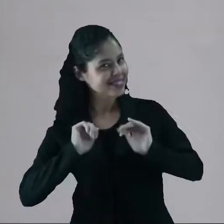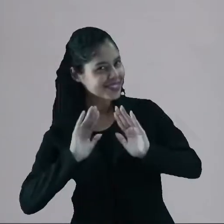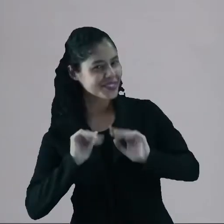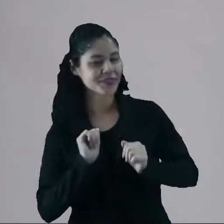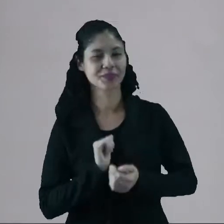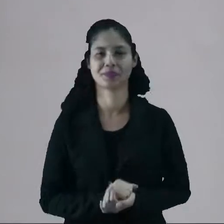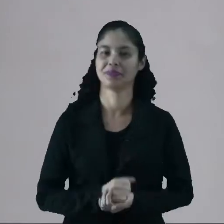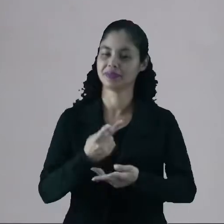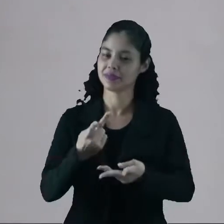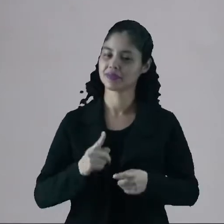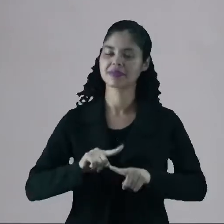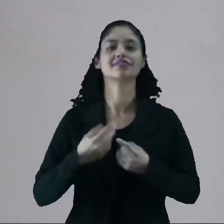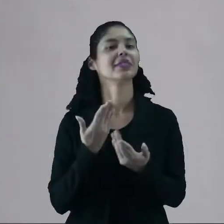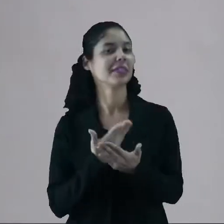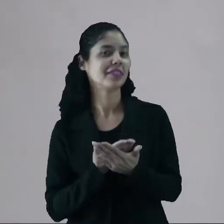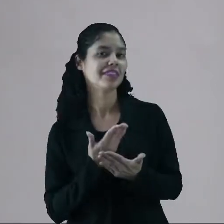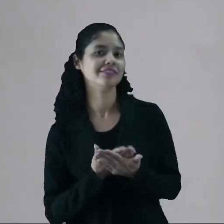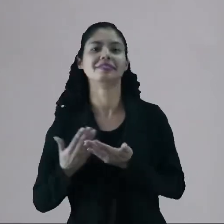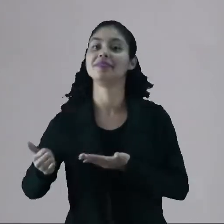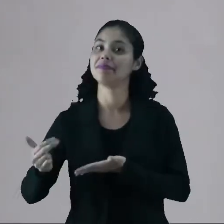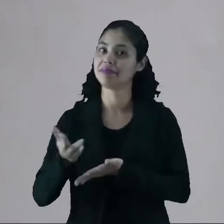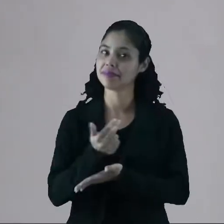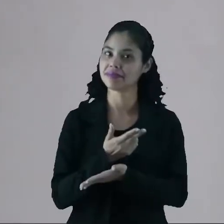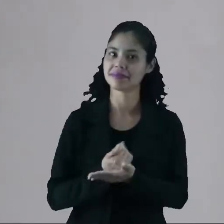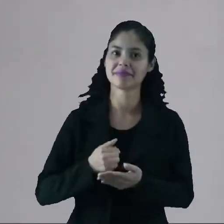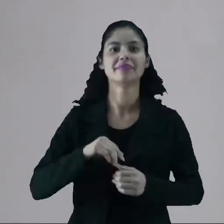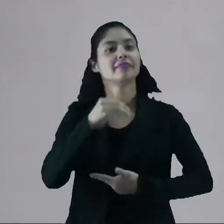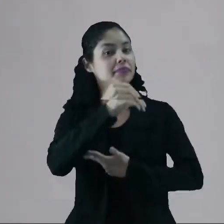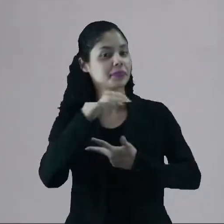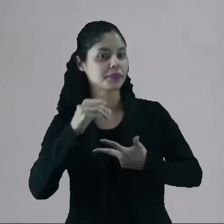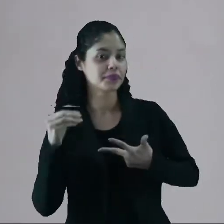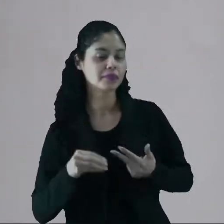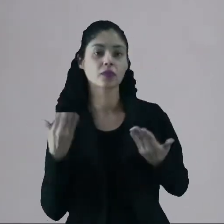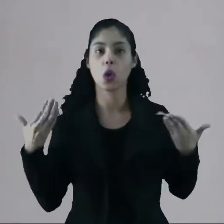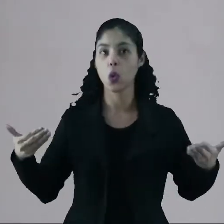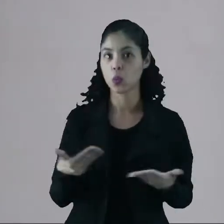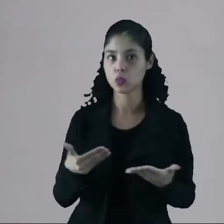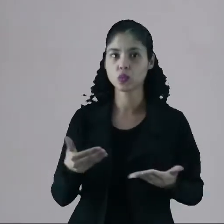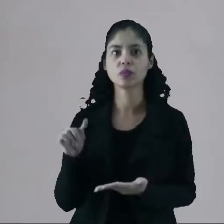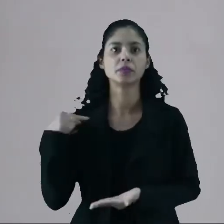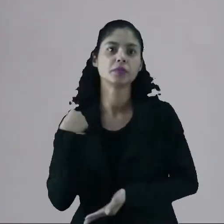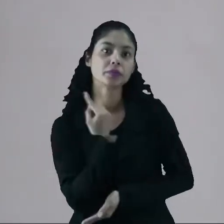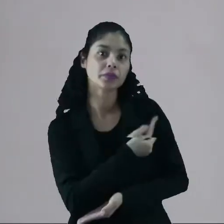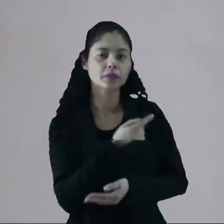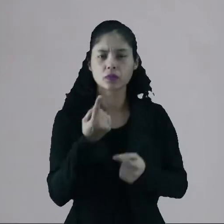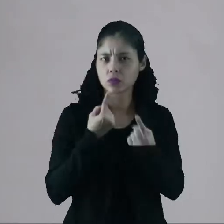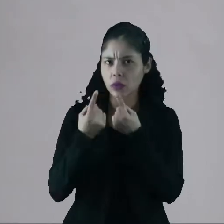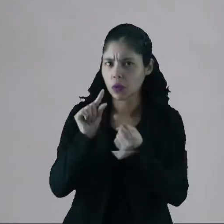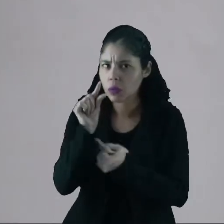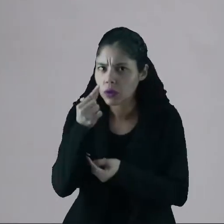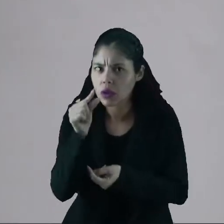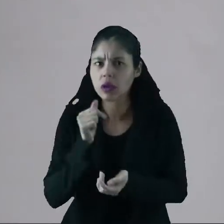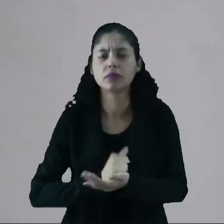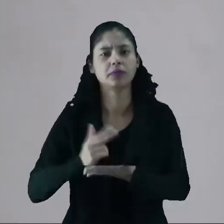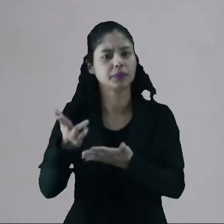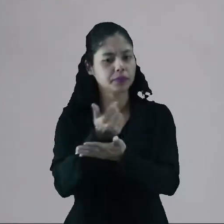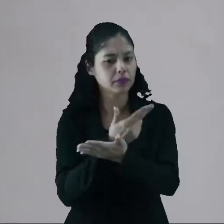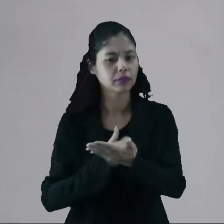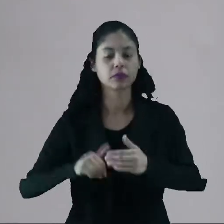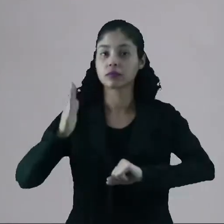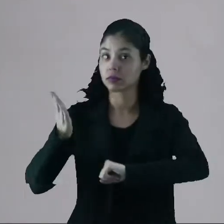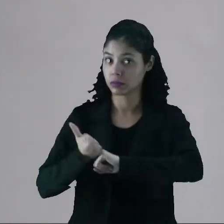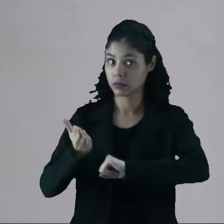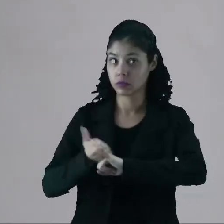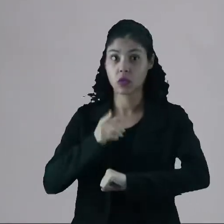Olá, sejam bem-vindos a mais uma aula do Pré-Enem. E na aula de hoje nós vamos conversar um pouquinho sobre arte moderna.